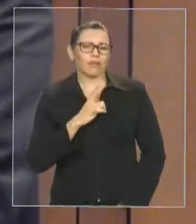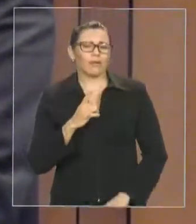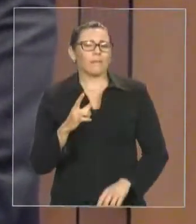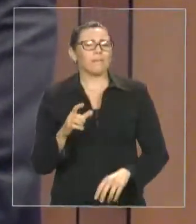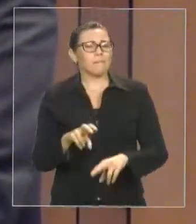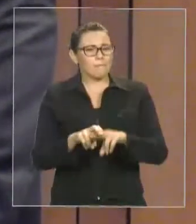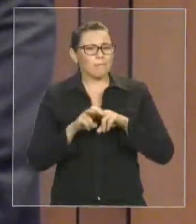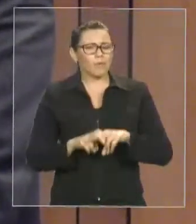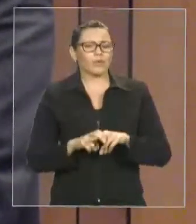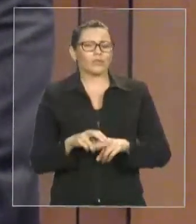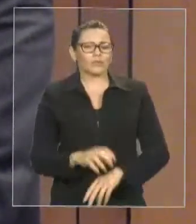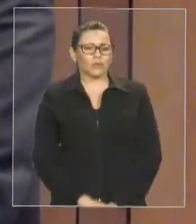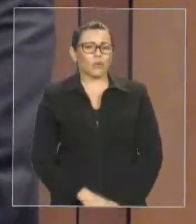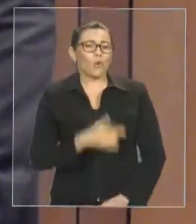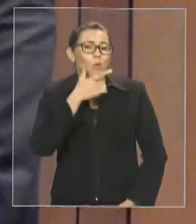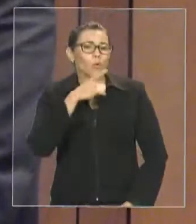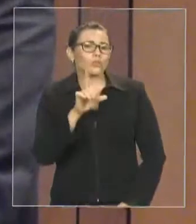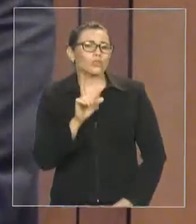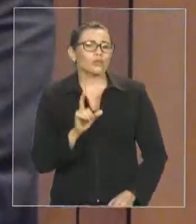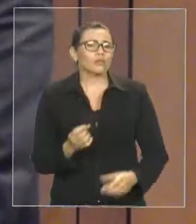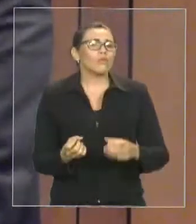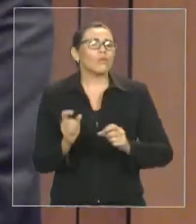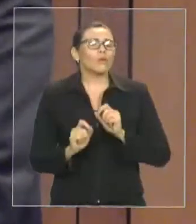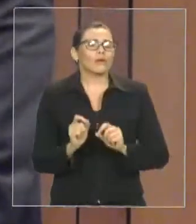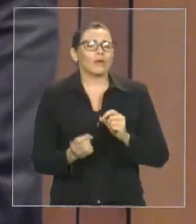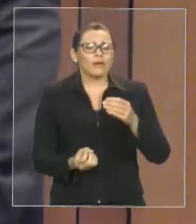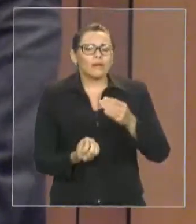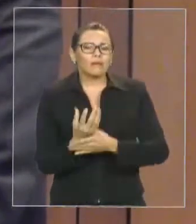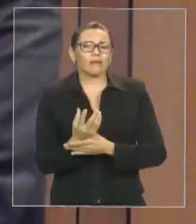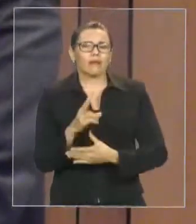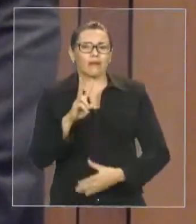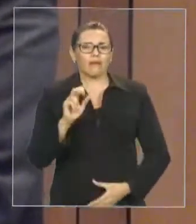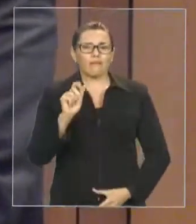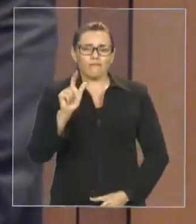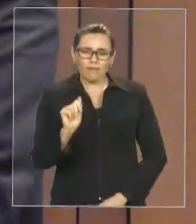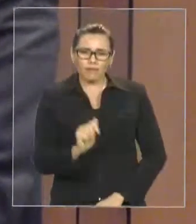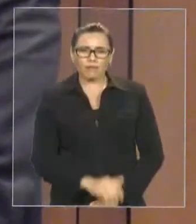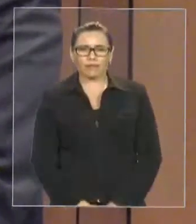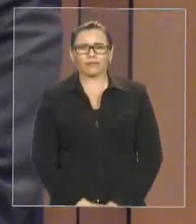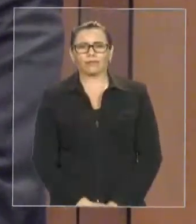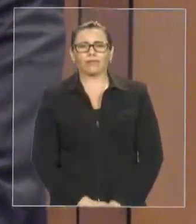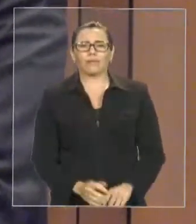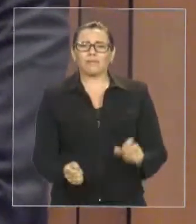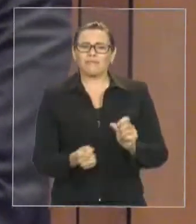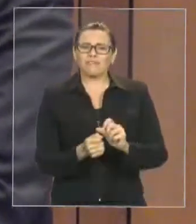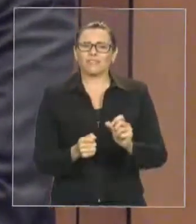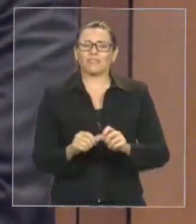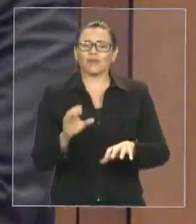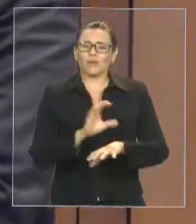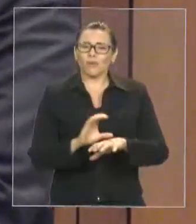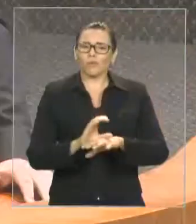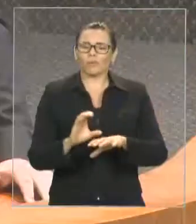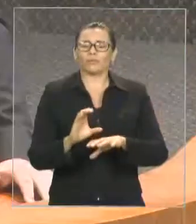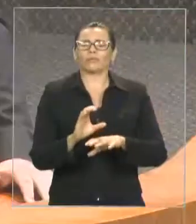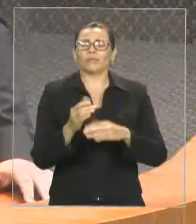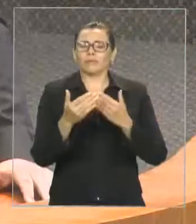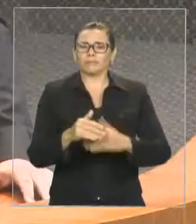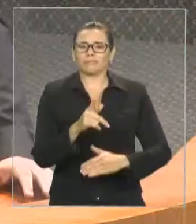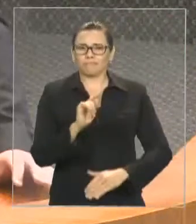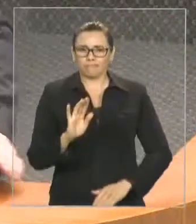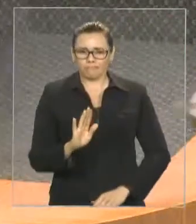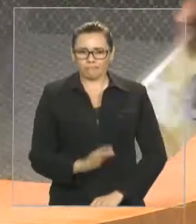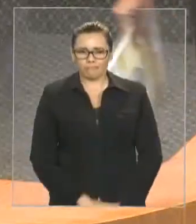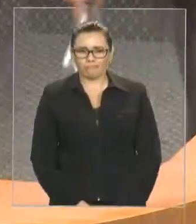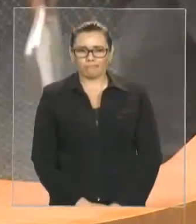concurso, para que seja preenchido esse quadro necessário para um bom andamento da sua administração. Mas